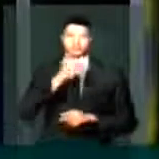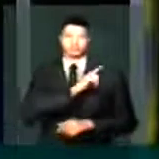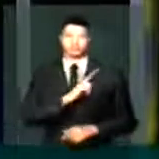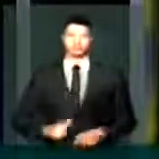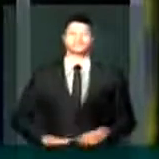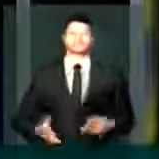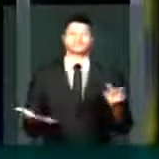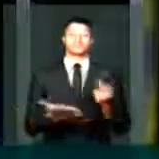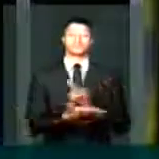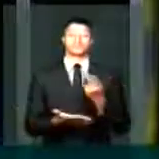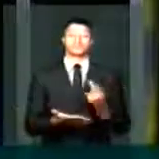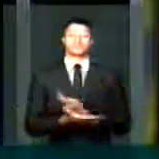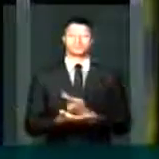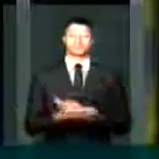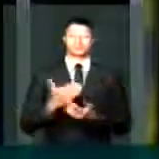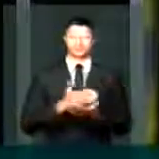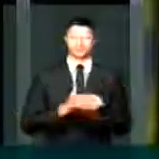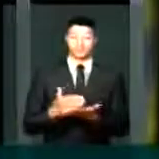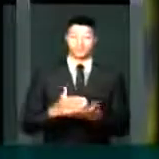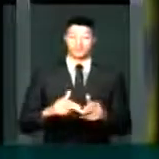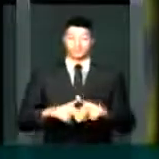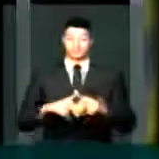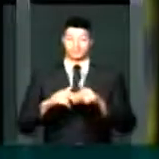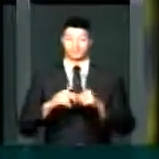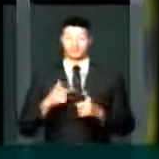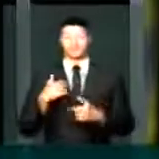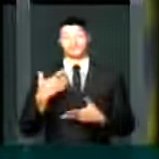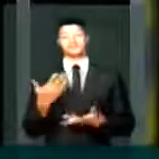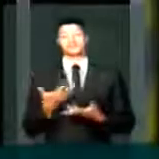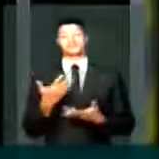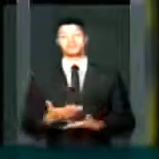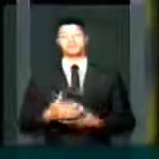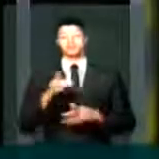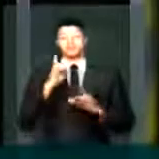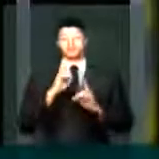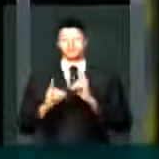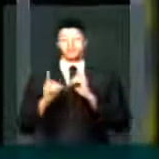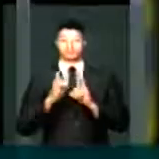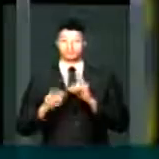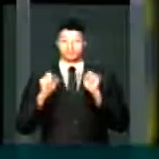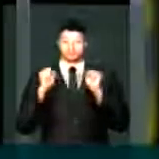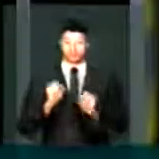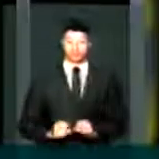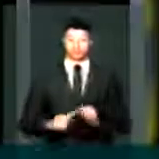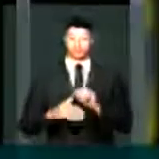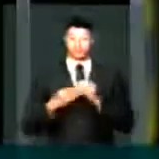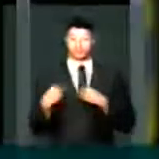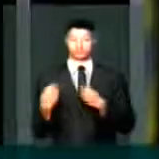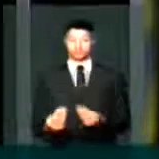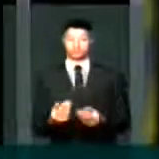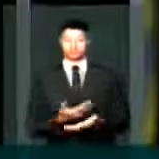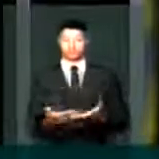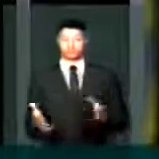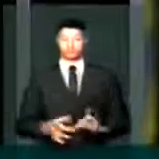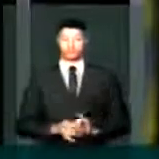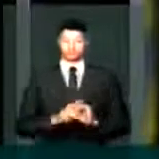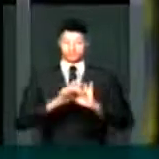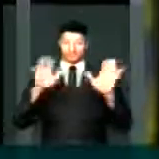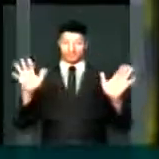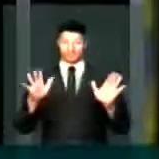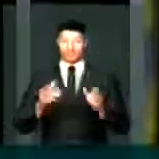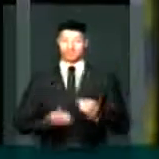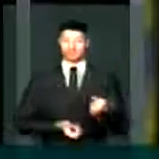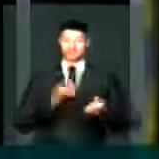governo errou nas suas iniciativas. Portanto, eu quero que essas discussões possam nos dar a liberdade